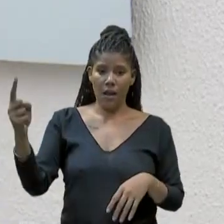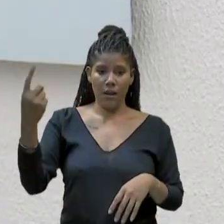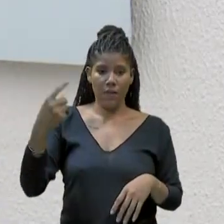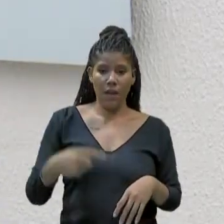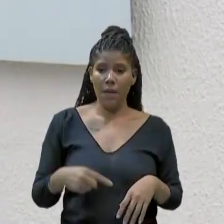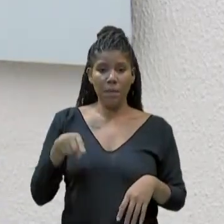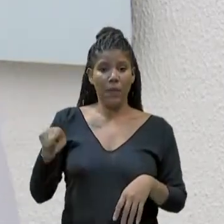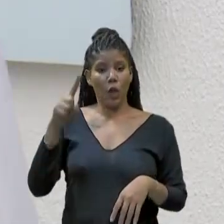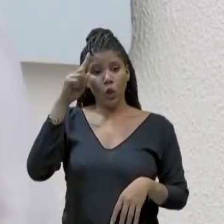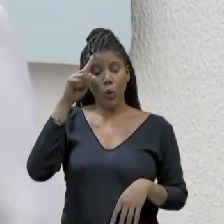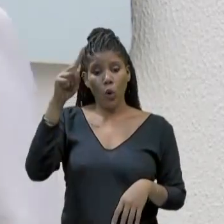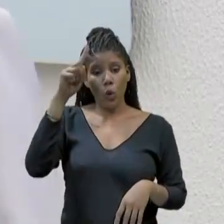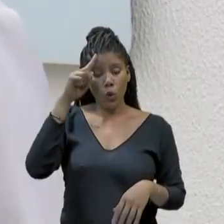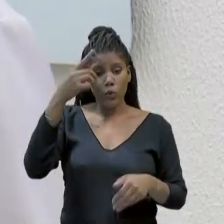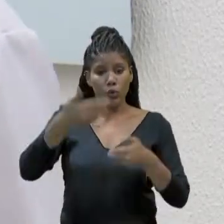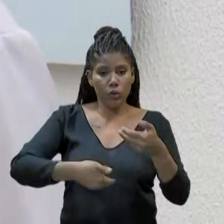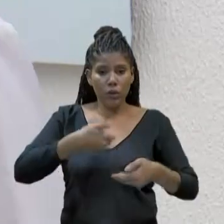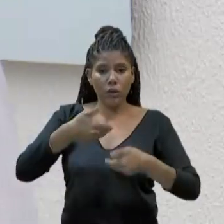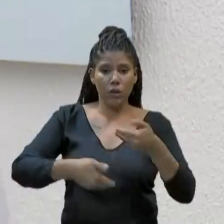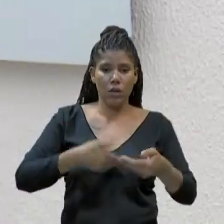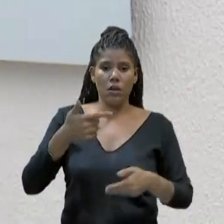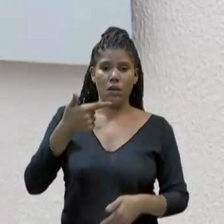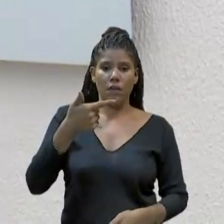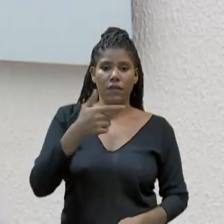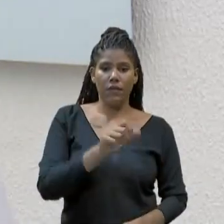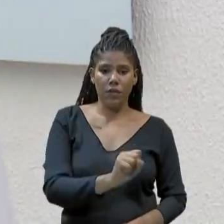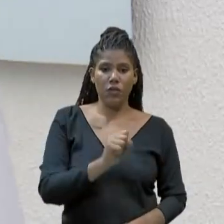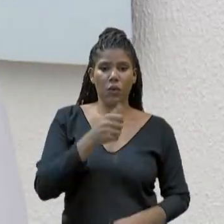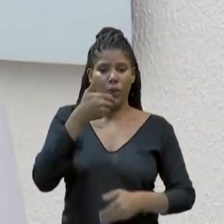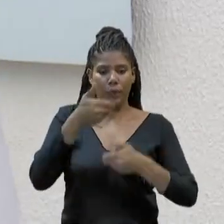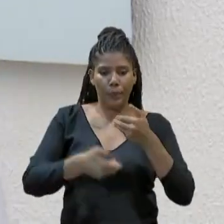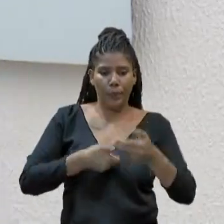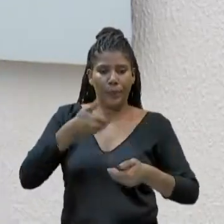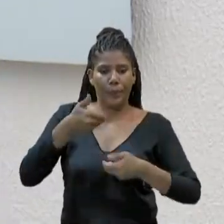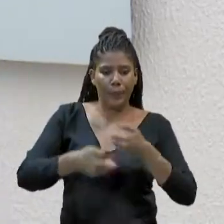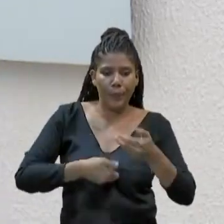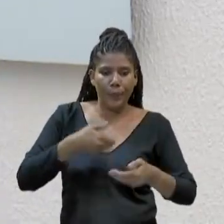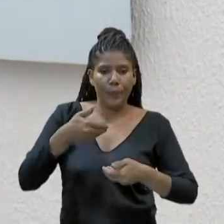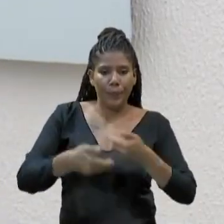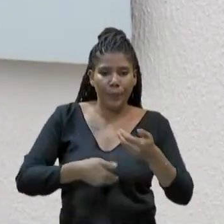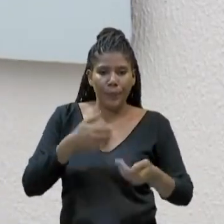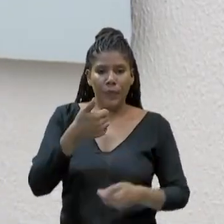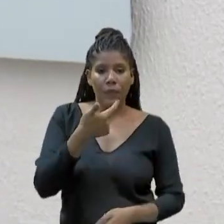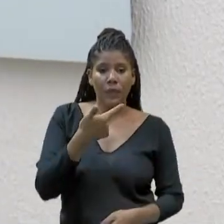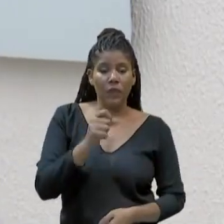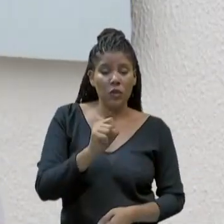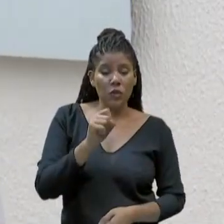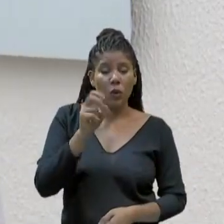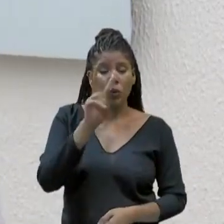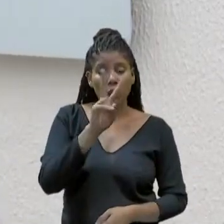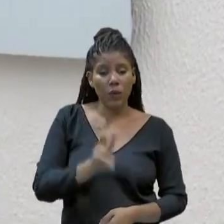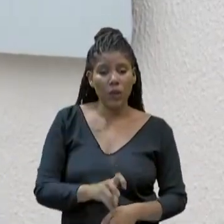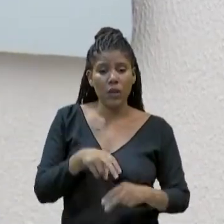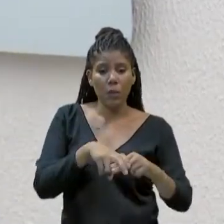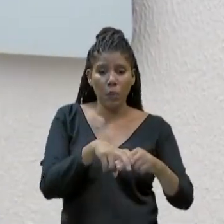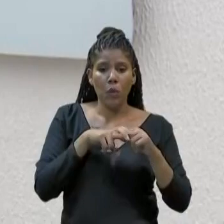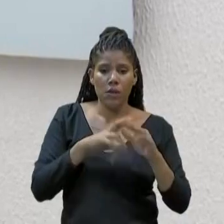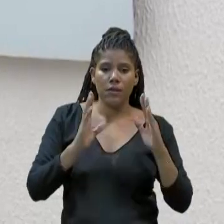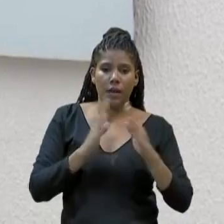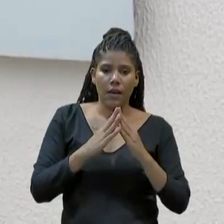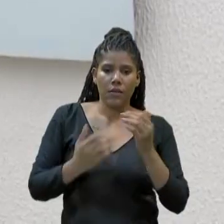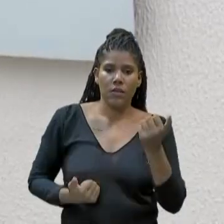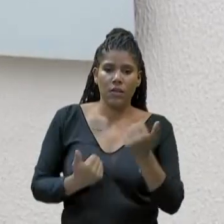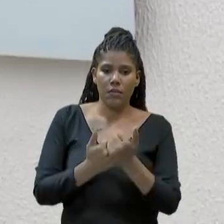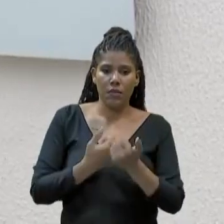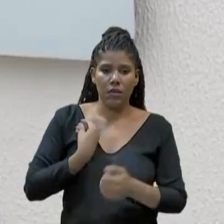É um tratamento que ele precisa de 28 sessões. E aí é por isso que a Casa de Apoio existe, né? Um dos principais projetos da